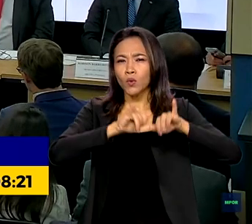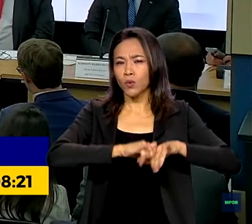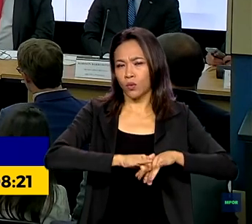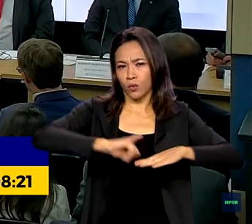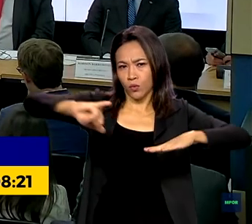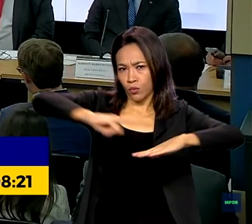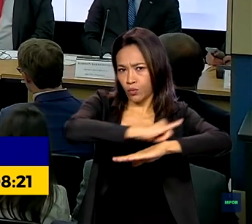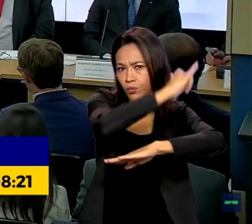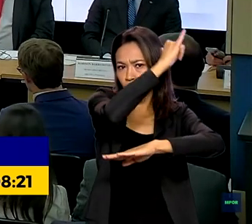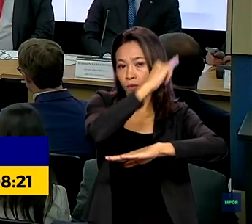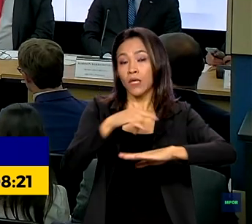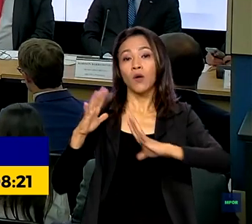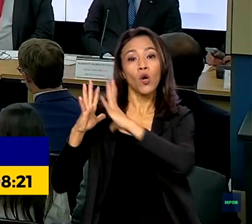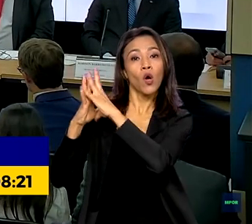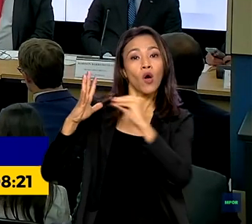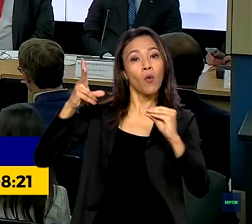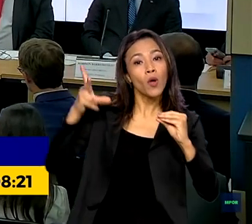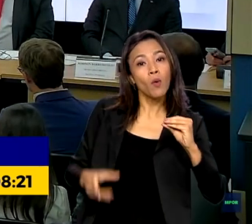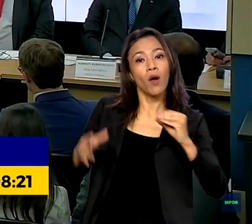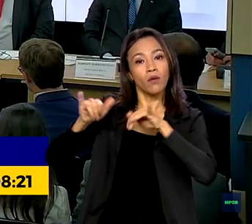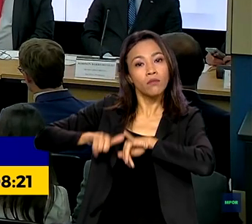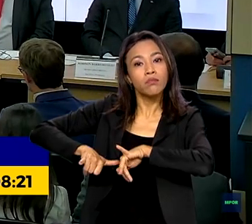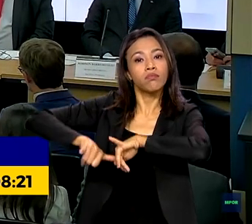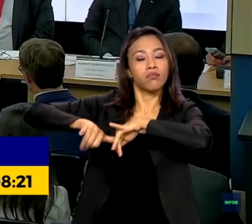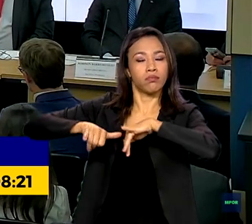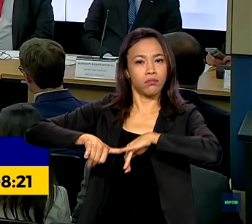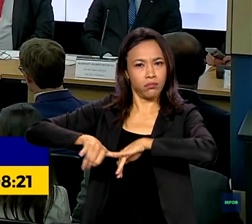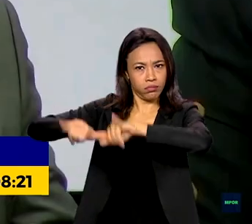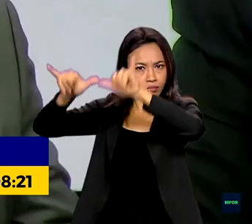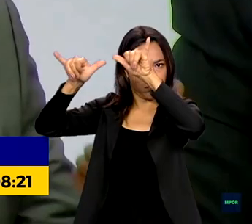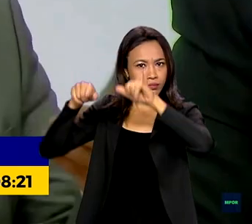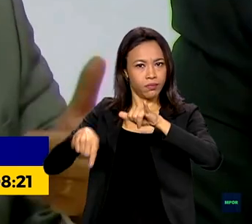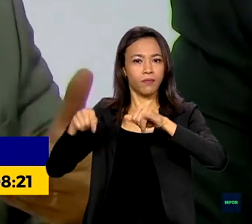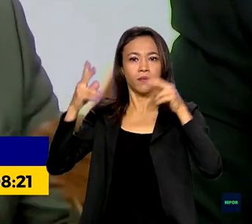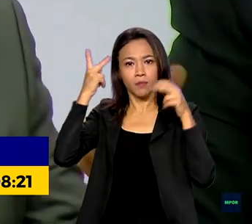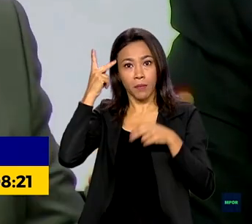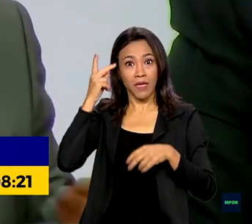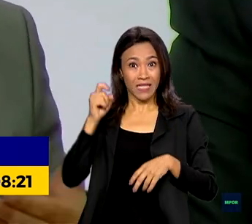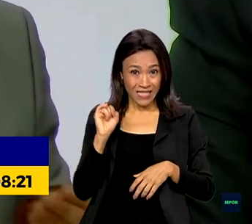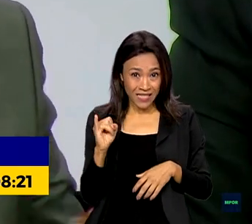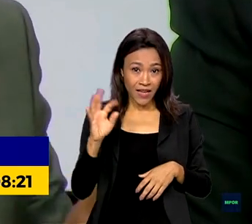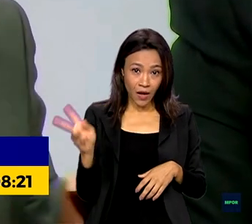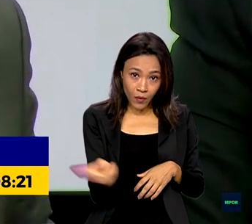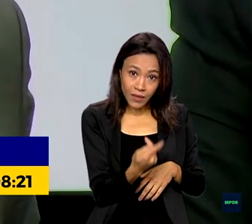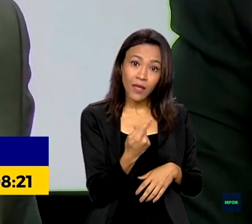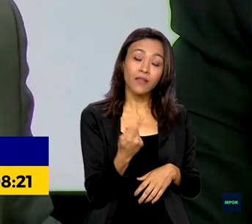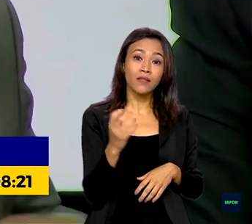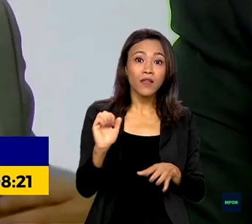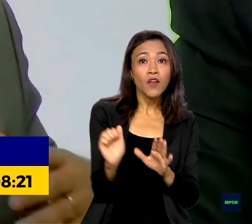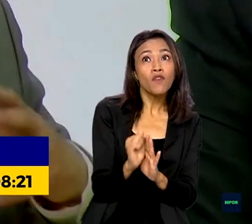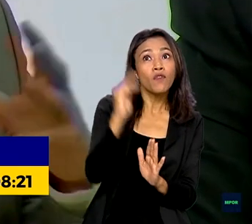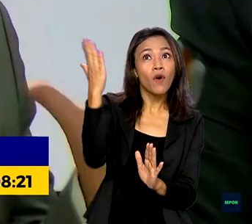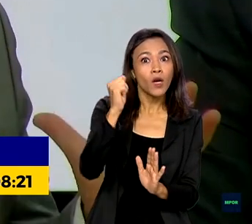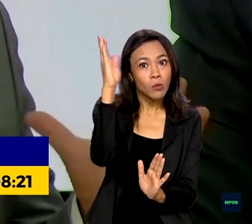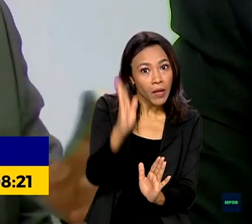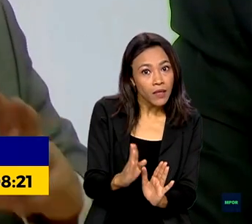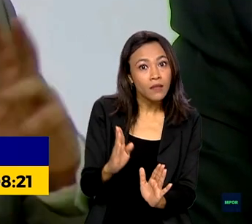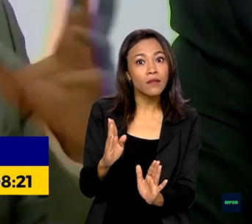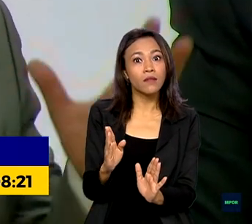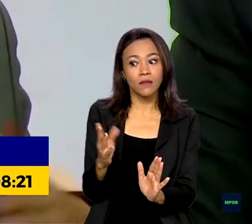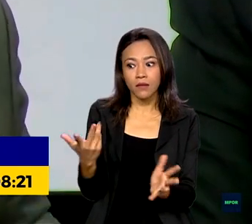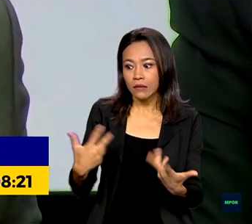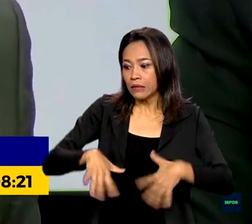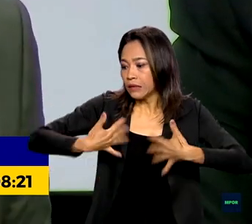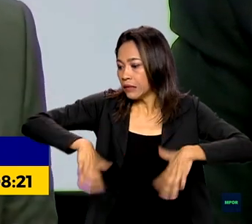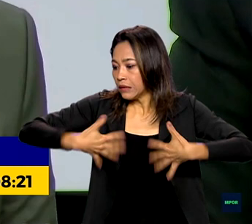acontece do ponto de vista da bagagem internacional, pode eventualmente acontecer internamente também. Nós temos um país muito grande, as